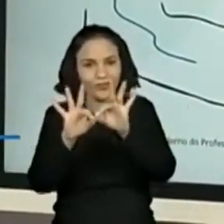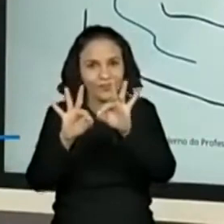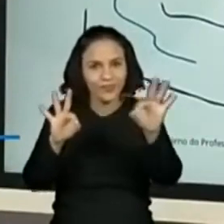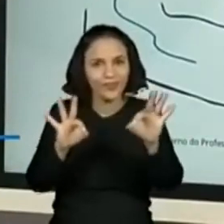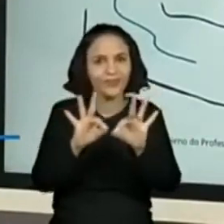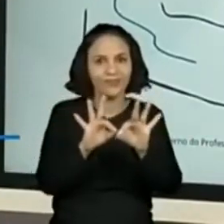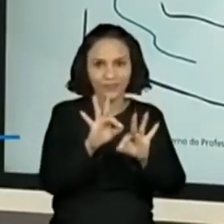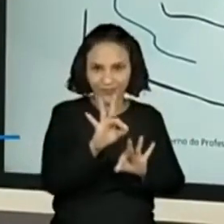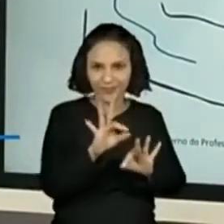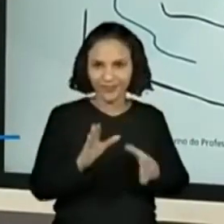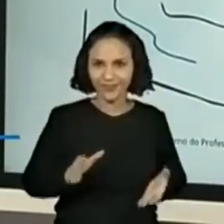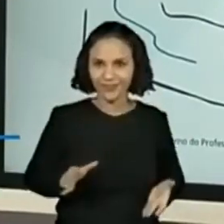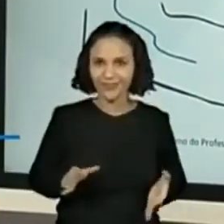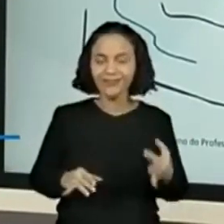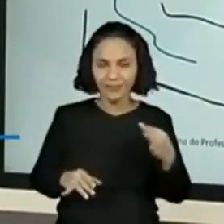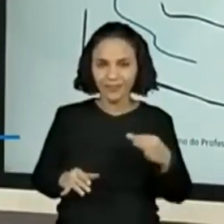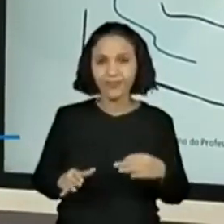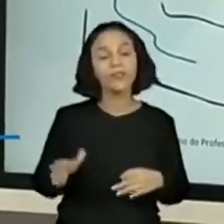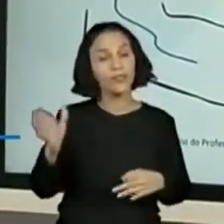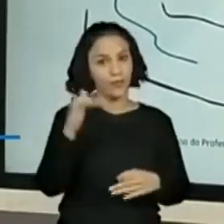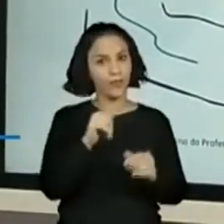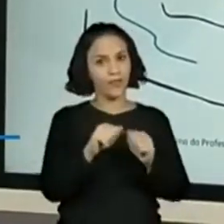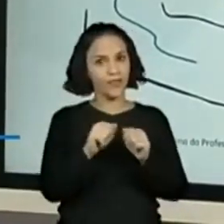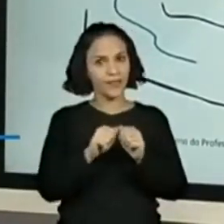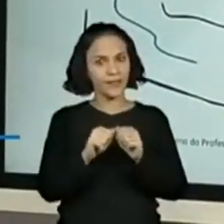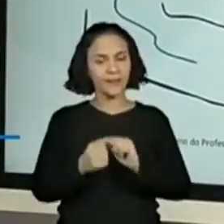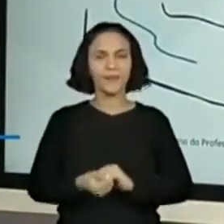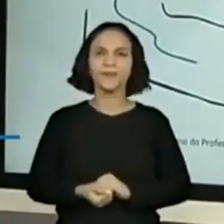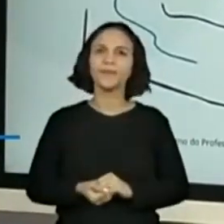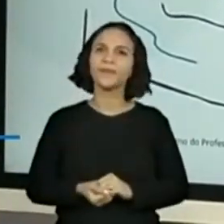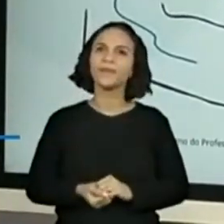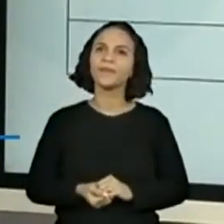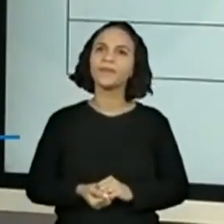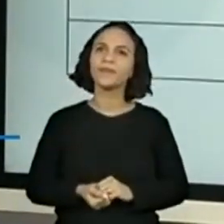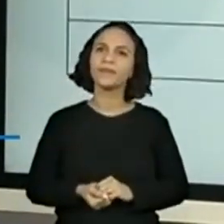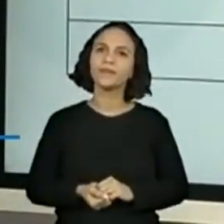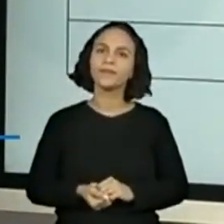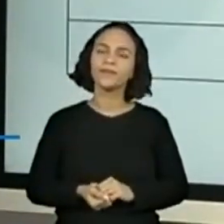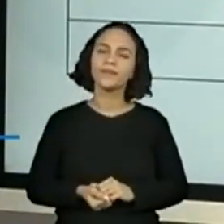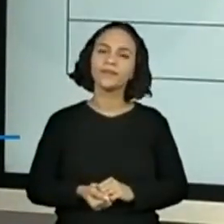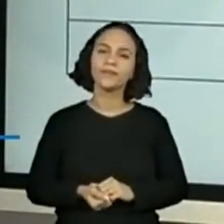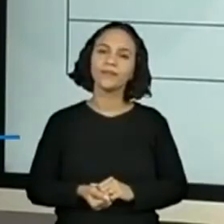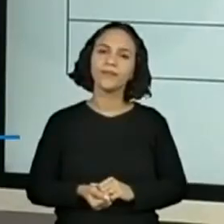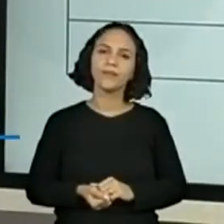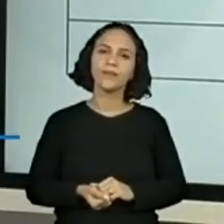de alguns objetos. E é isso que a gente vai fazer agora. Quer ver? Vamos lá.